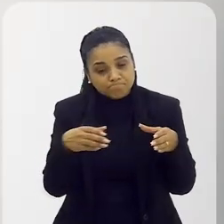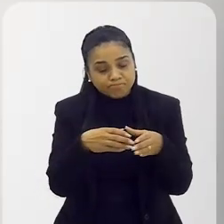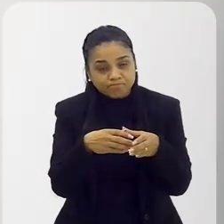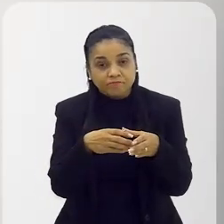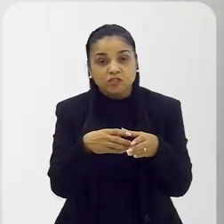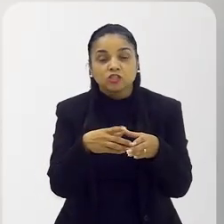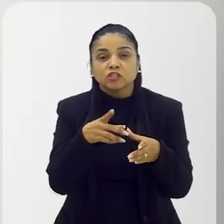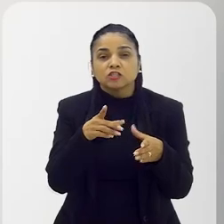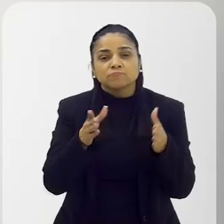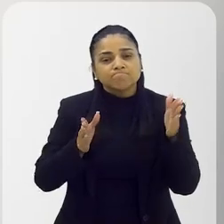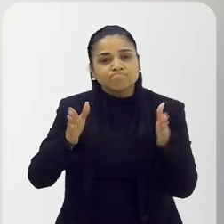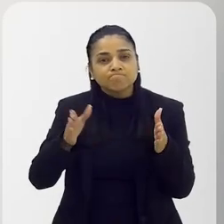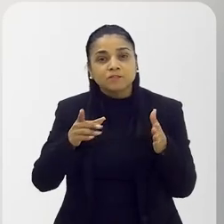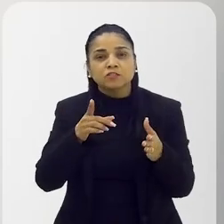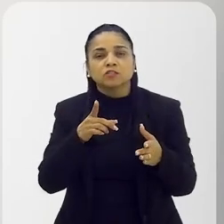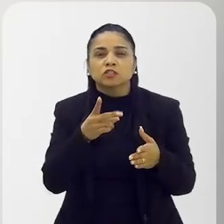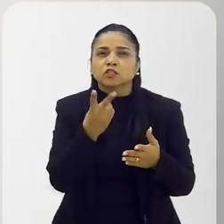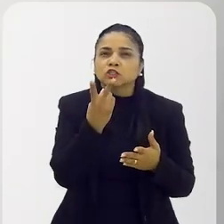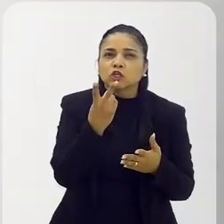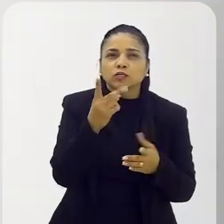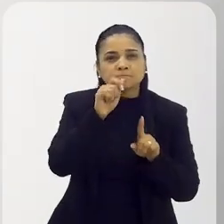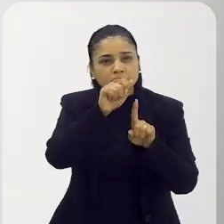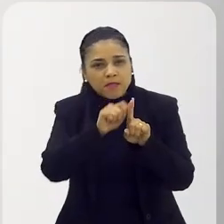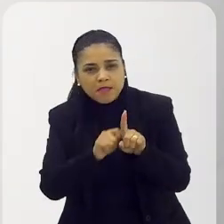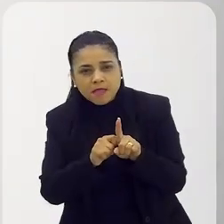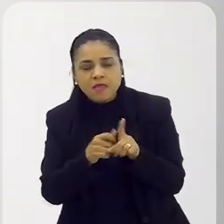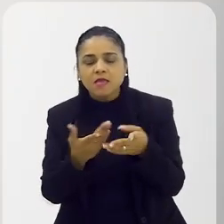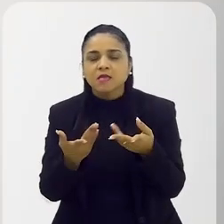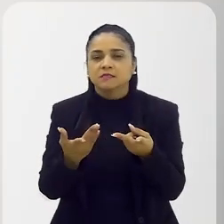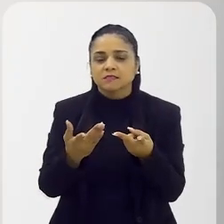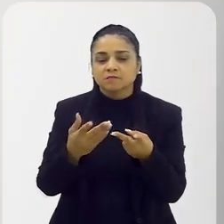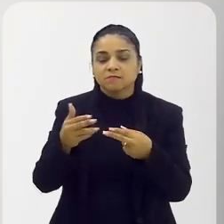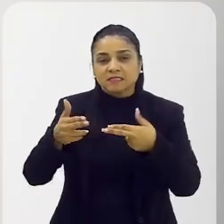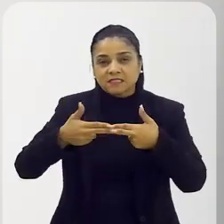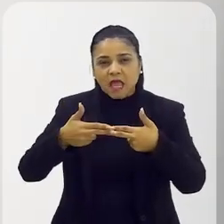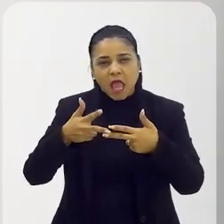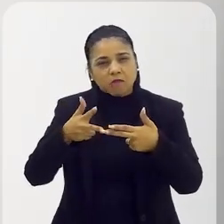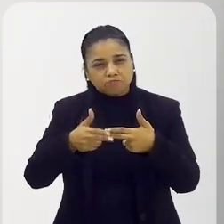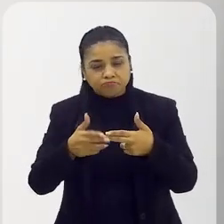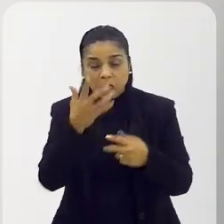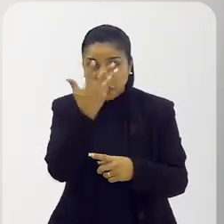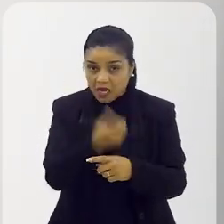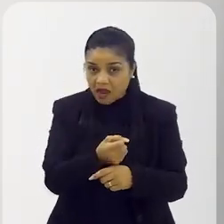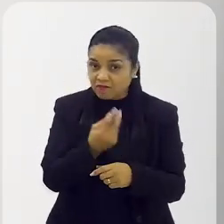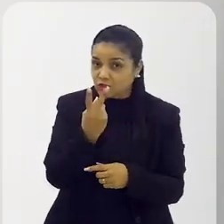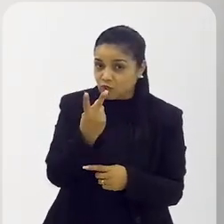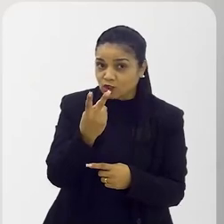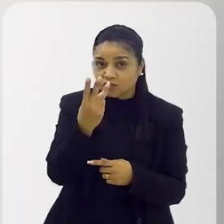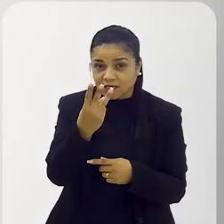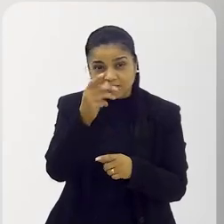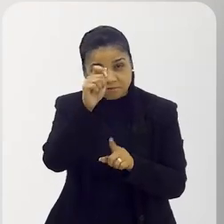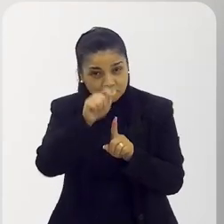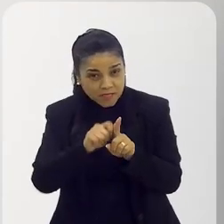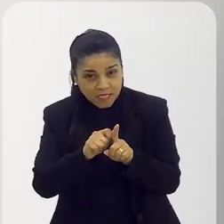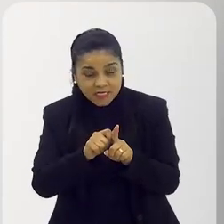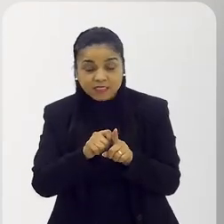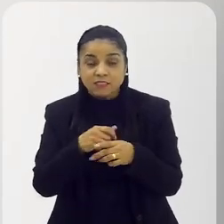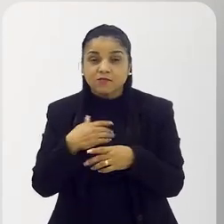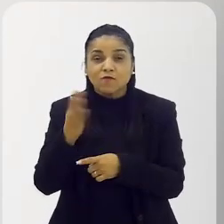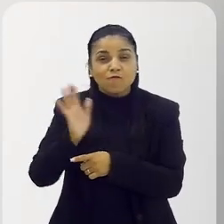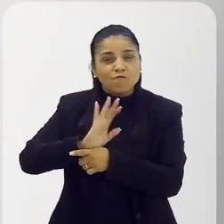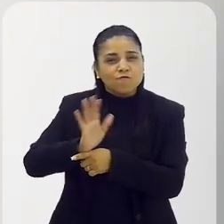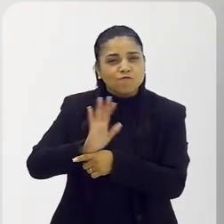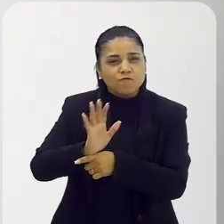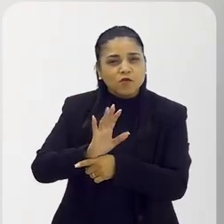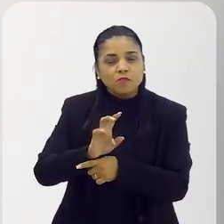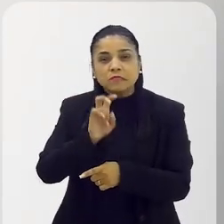empreitadas mesmo. empreitadas dois meses, uma série, às vezes você grava uma série em dois meses, três meses, que uma loucura. E, às vezes, você